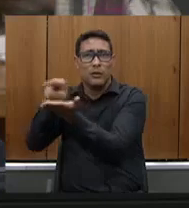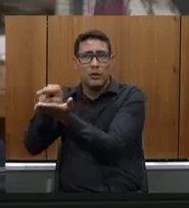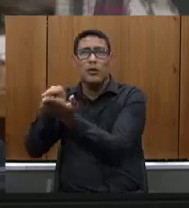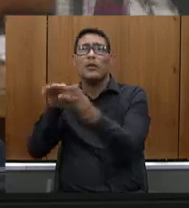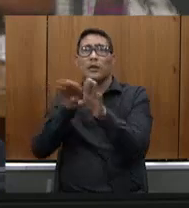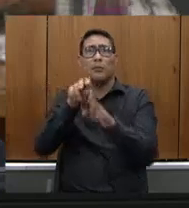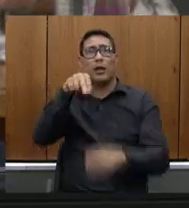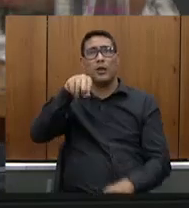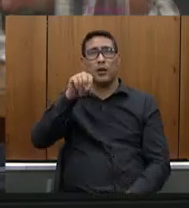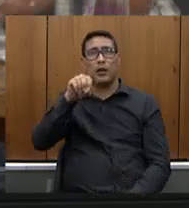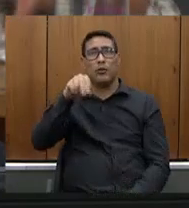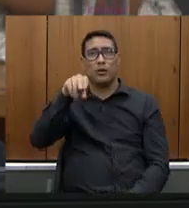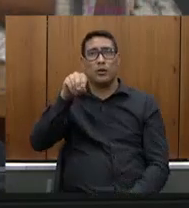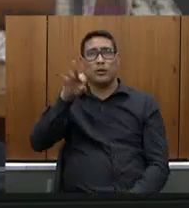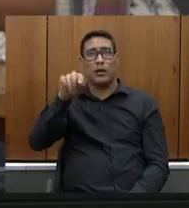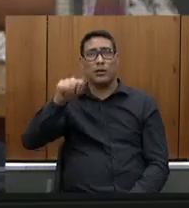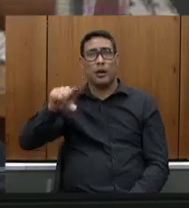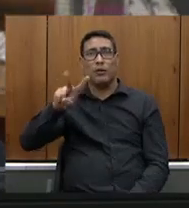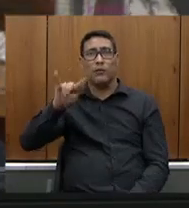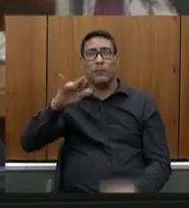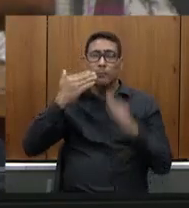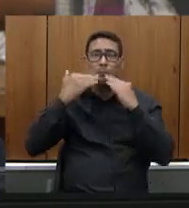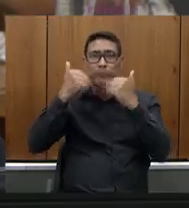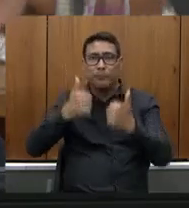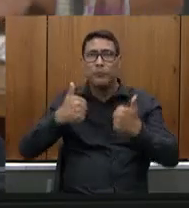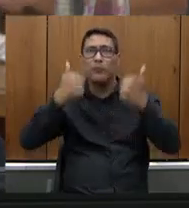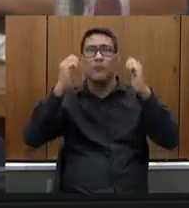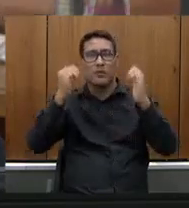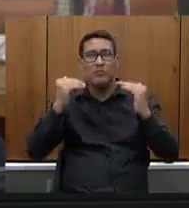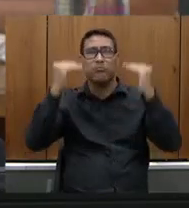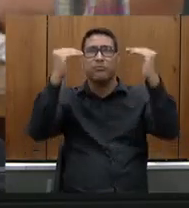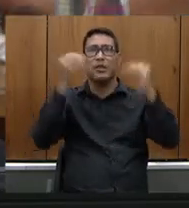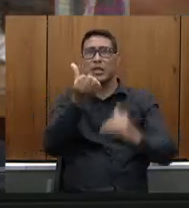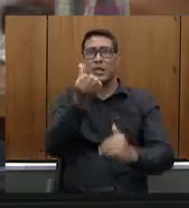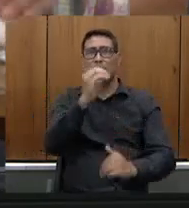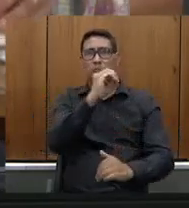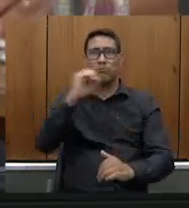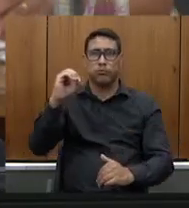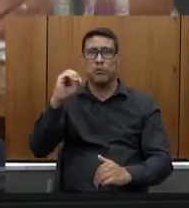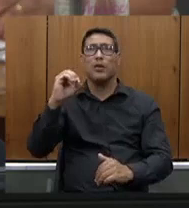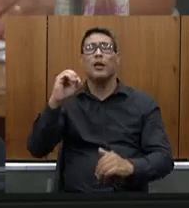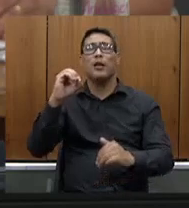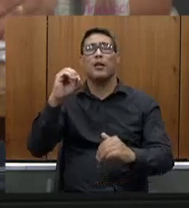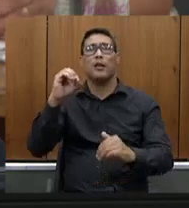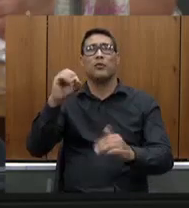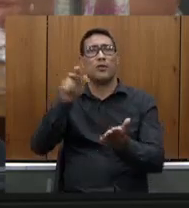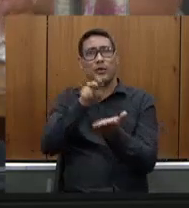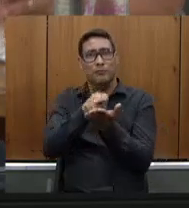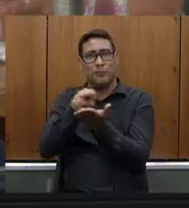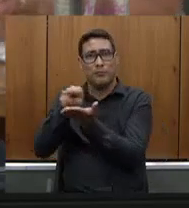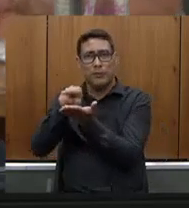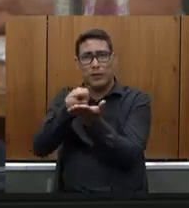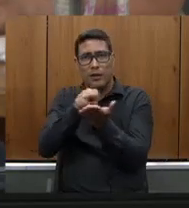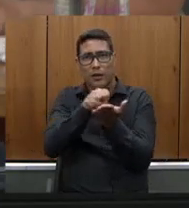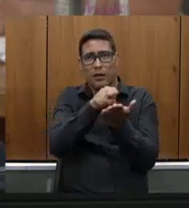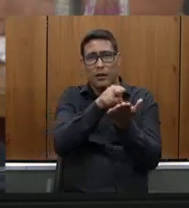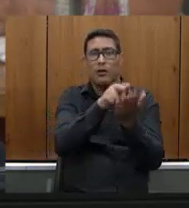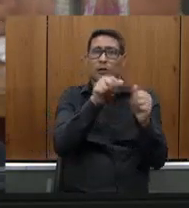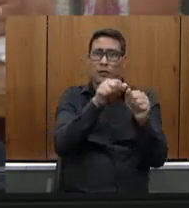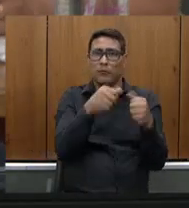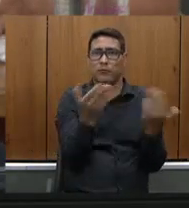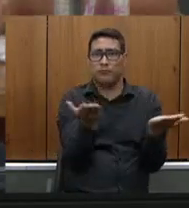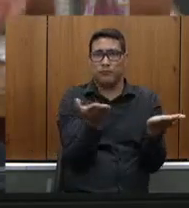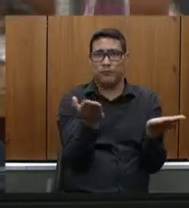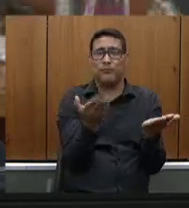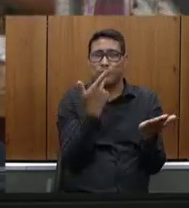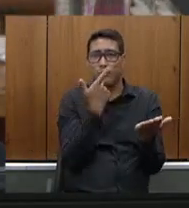melhorar ainda mais esse aumento de mais de 600 leitos que o fizemos agora e a nossa atenção como a PUI eu